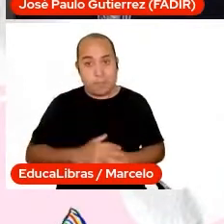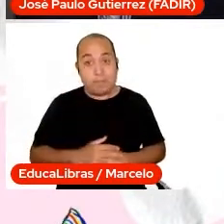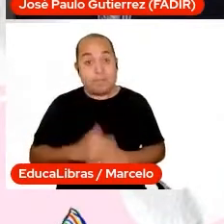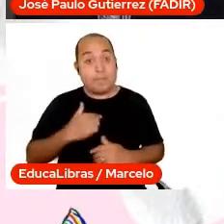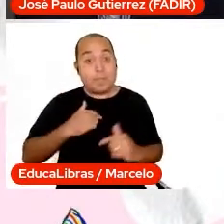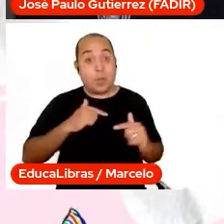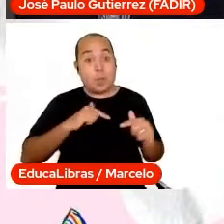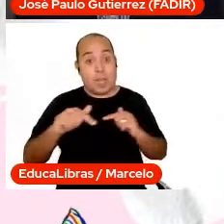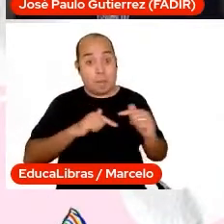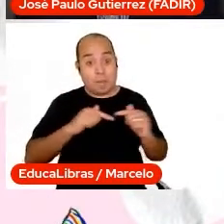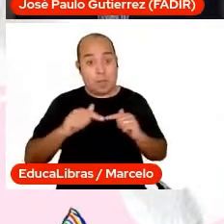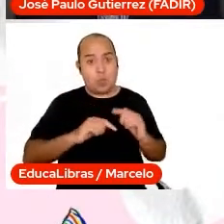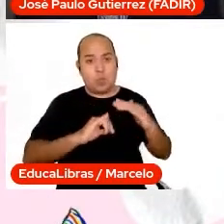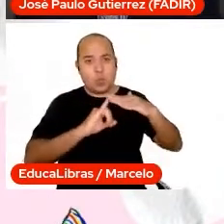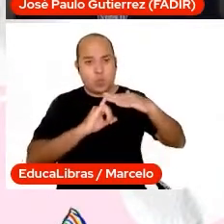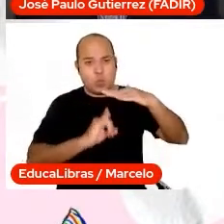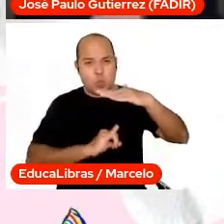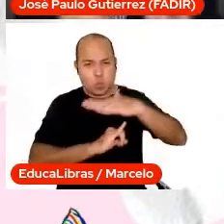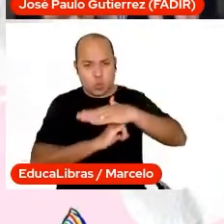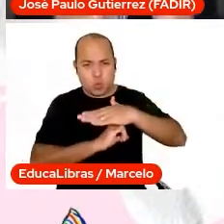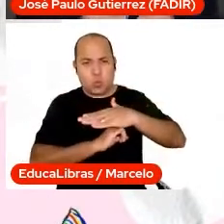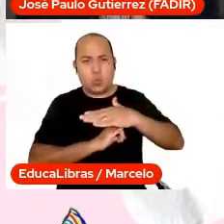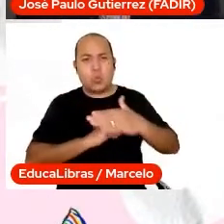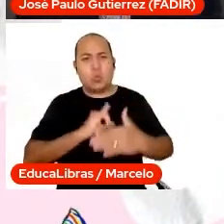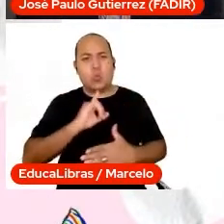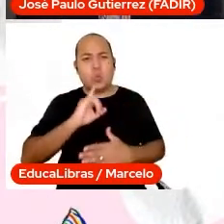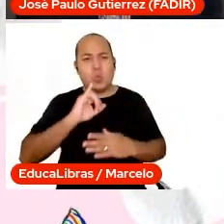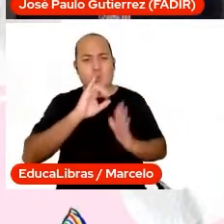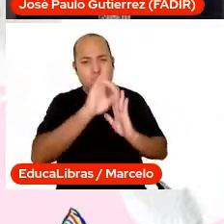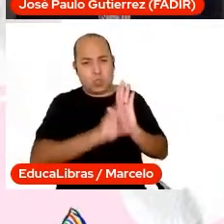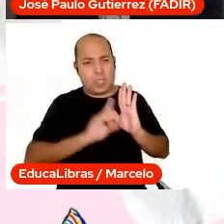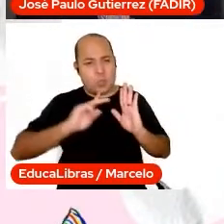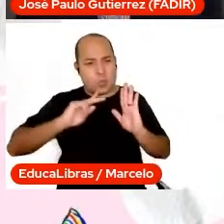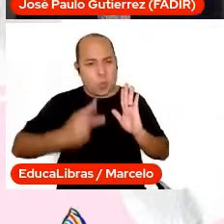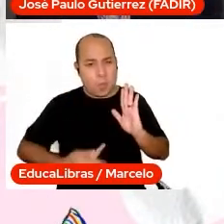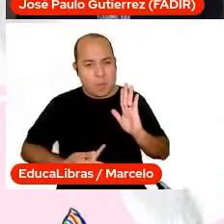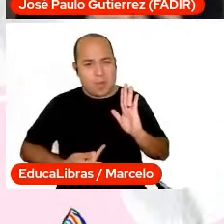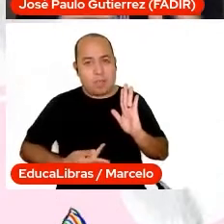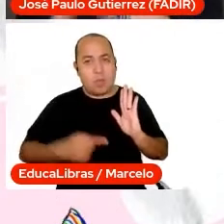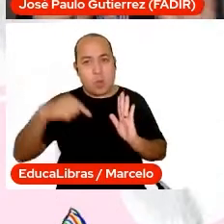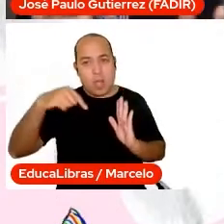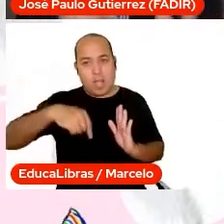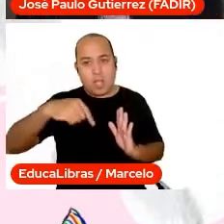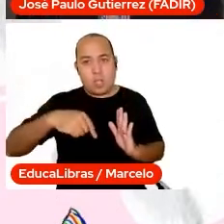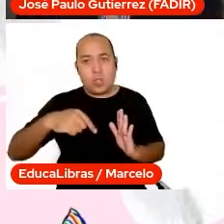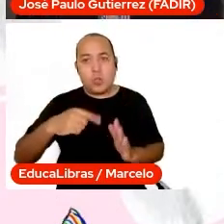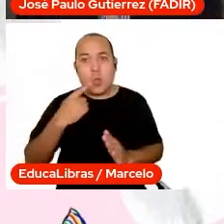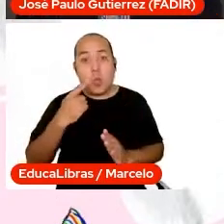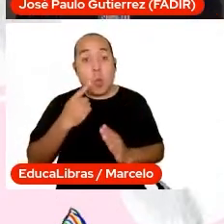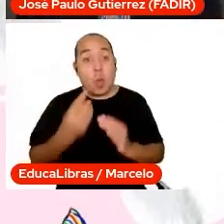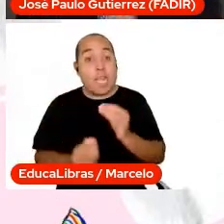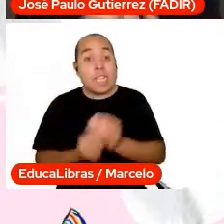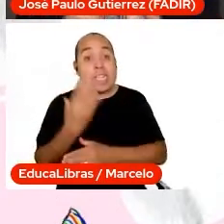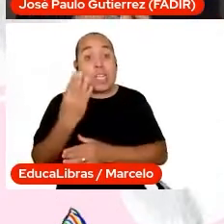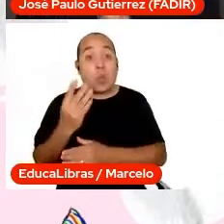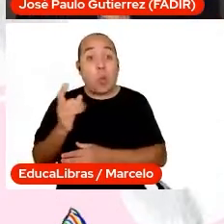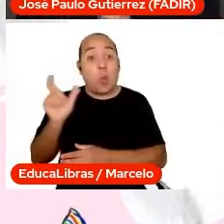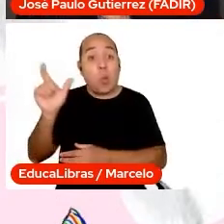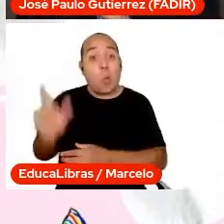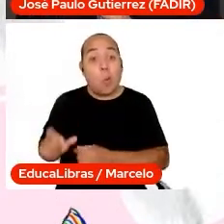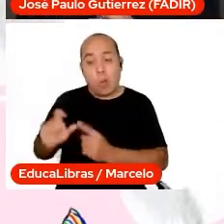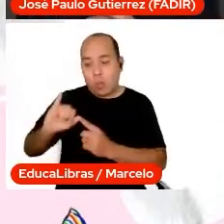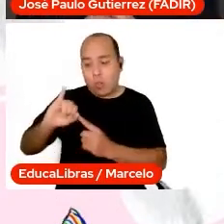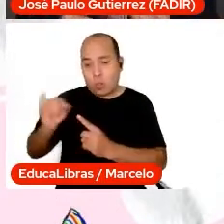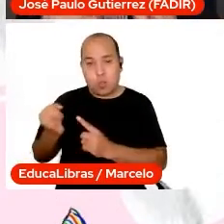do Mato Grosso do Sul, José do Nascimento. Nós tivemos o nosso fundador, José do Nascimento, que faleceu há um tempo, há quatro, cinco